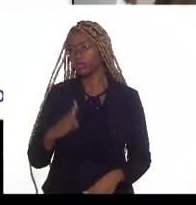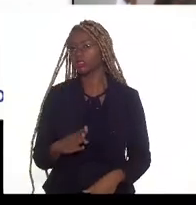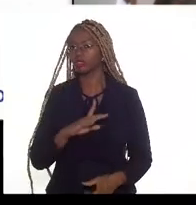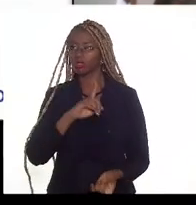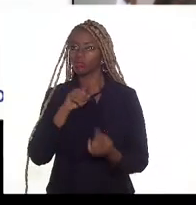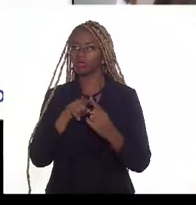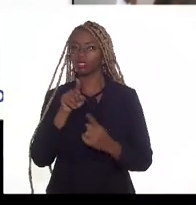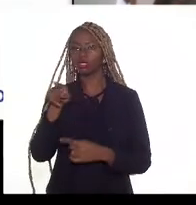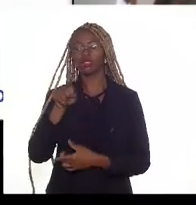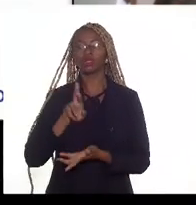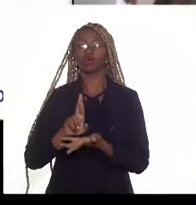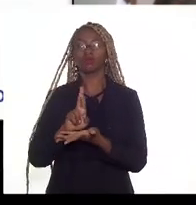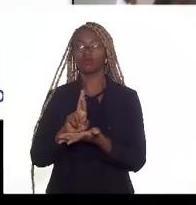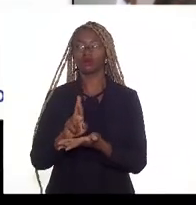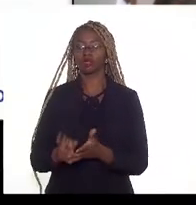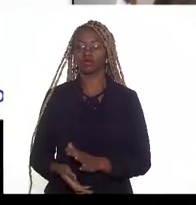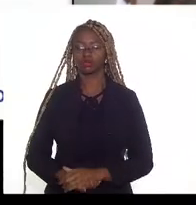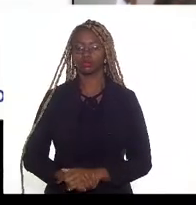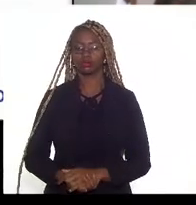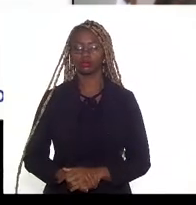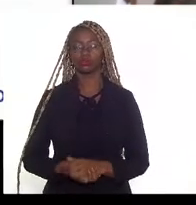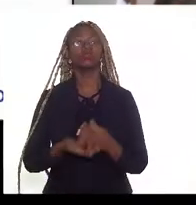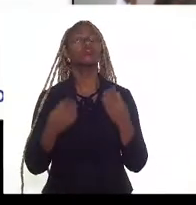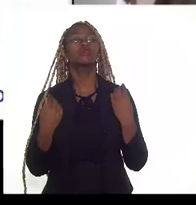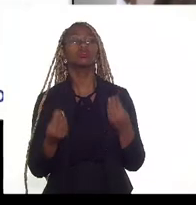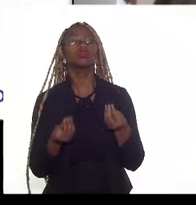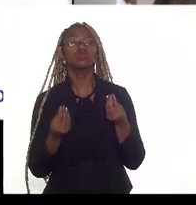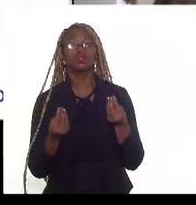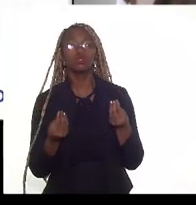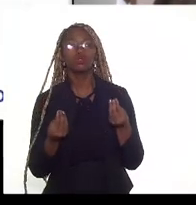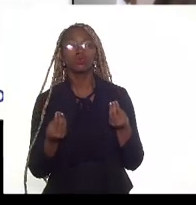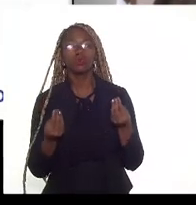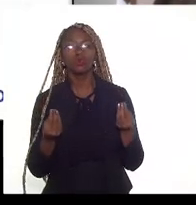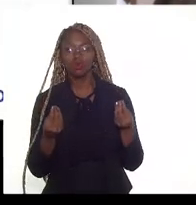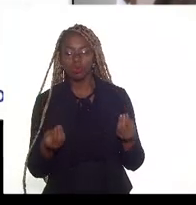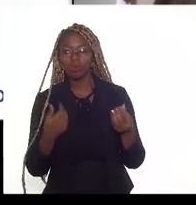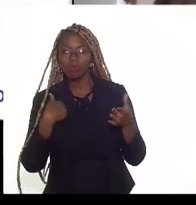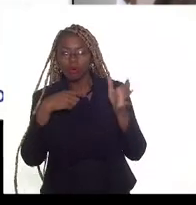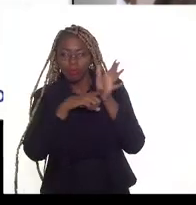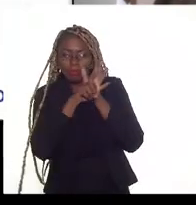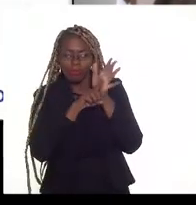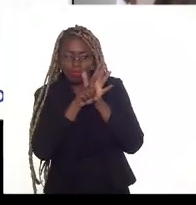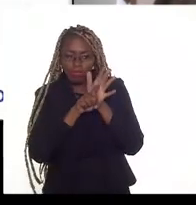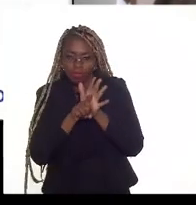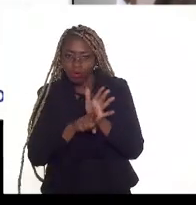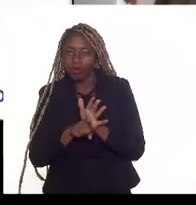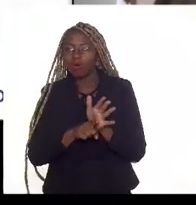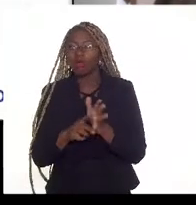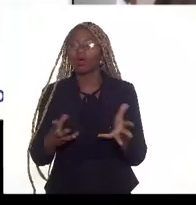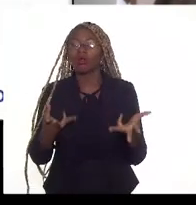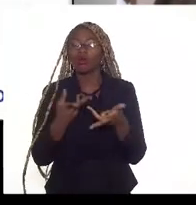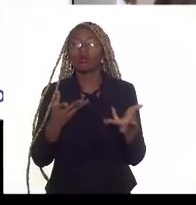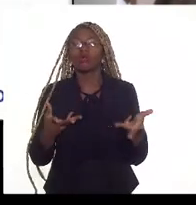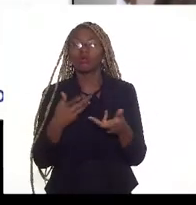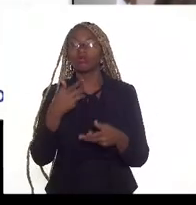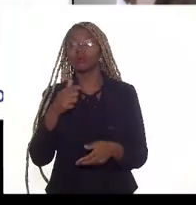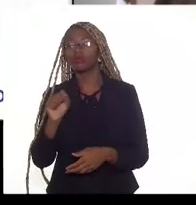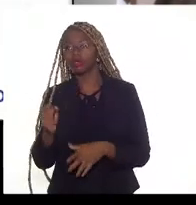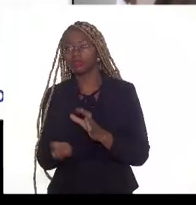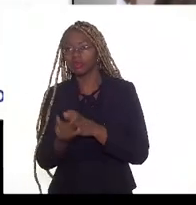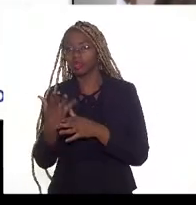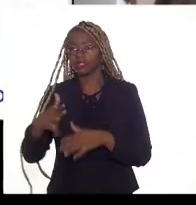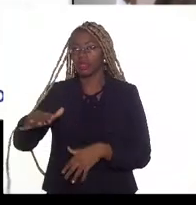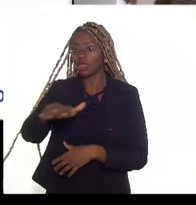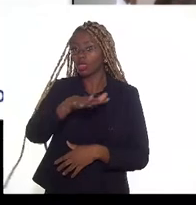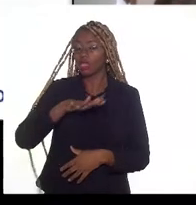referência. e de que forma é apurada a qualidade desse gás produzido nos campos.